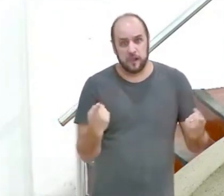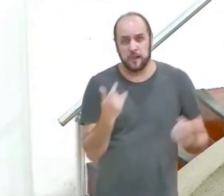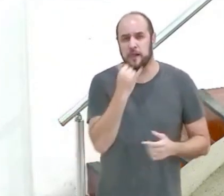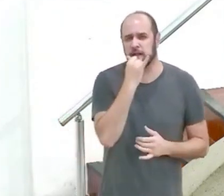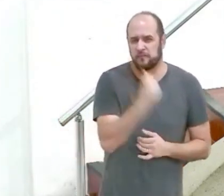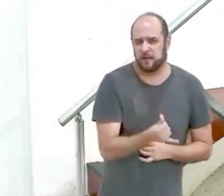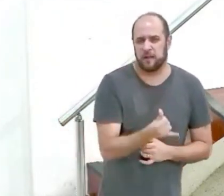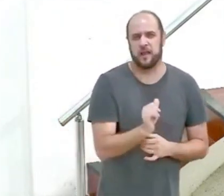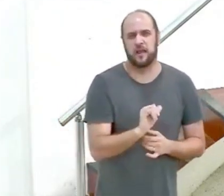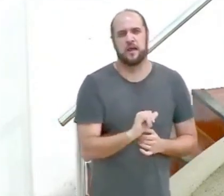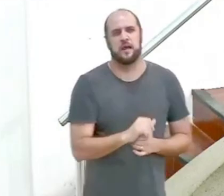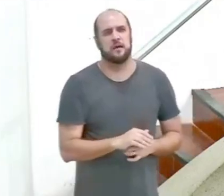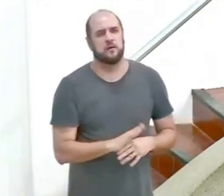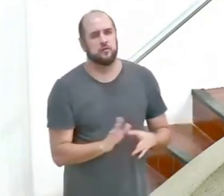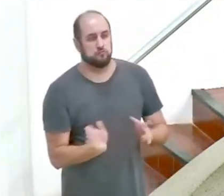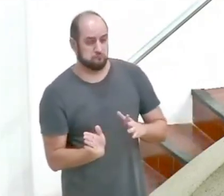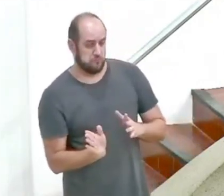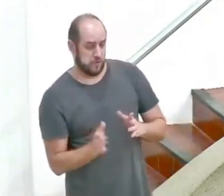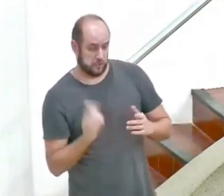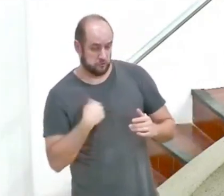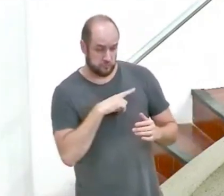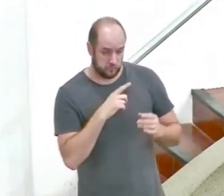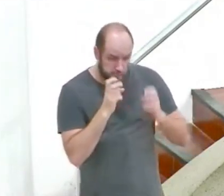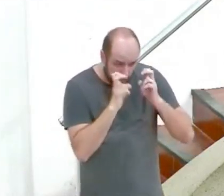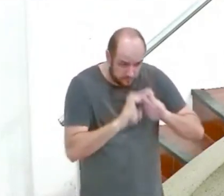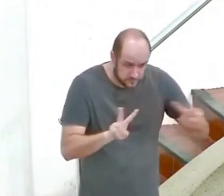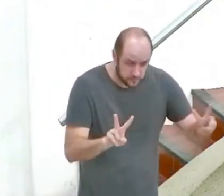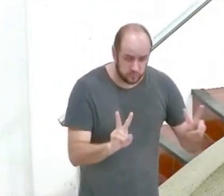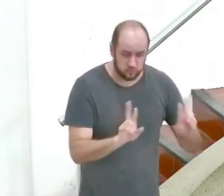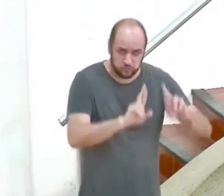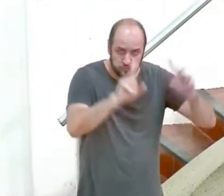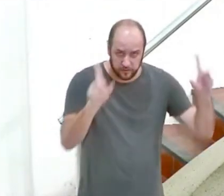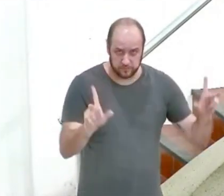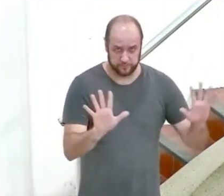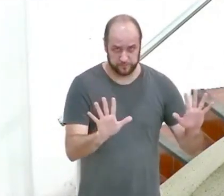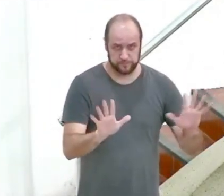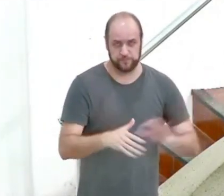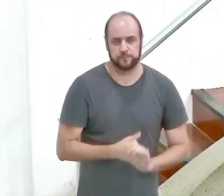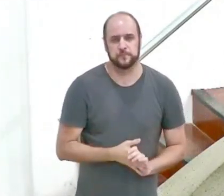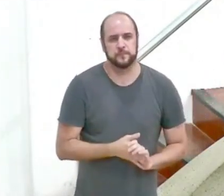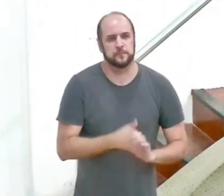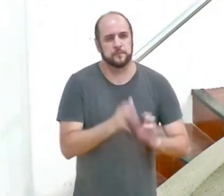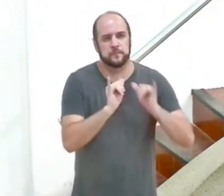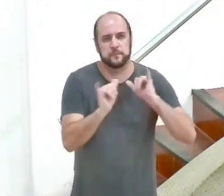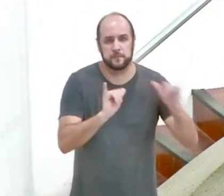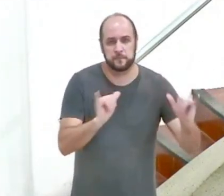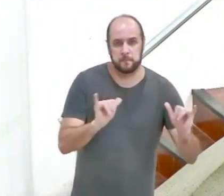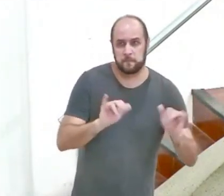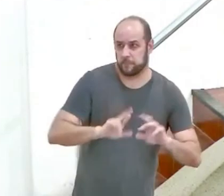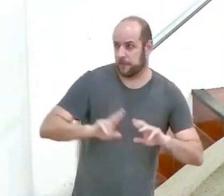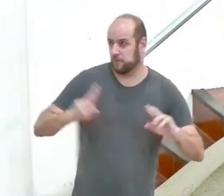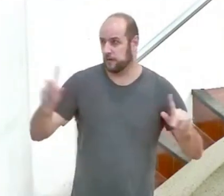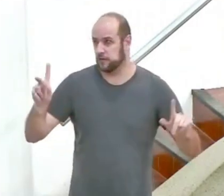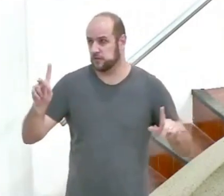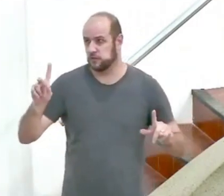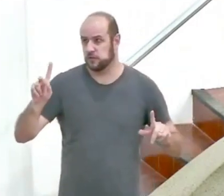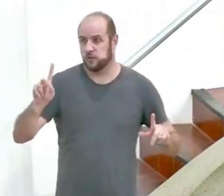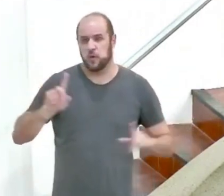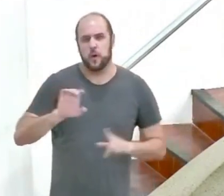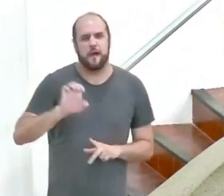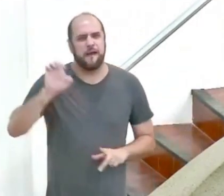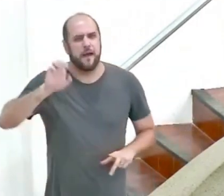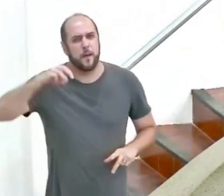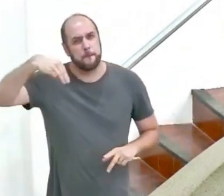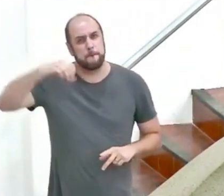que é a imoralidade, vamos fazer uma abordagem diferente. Vamos falar o que é a moralidade sexual.